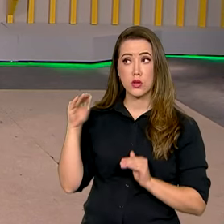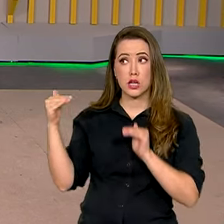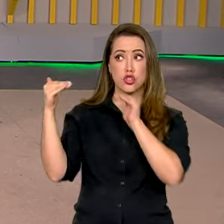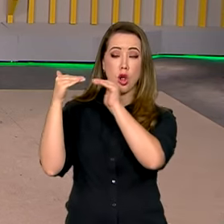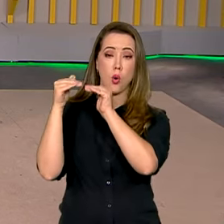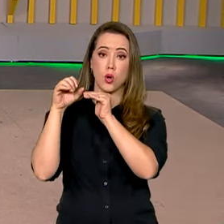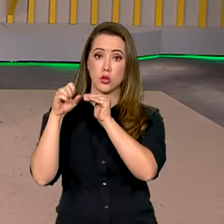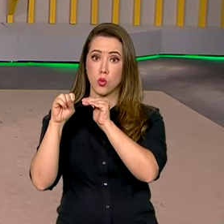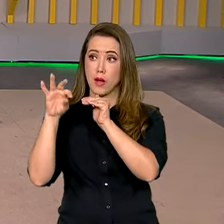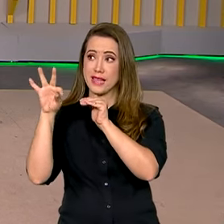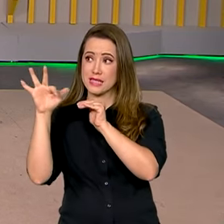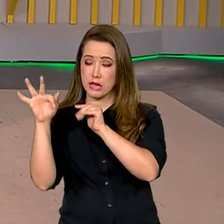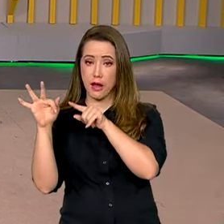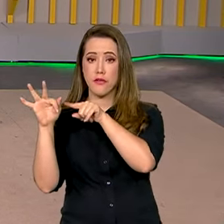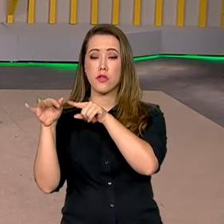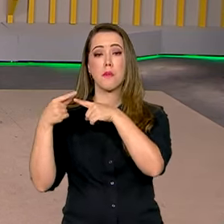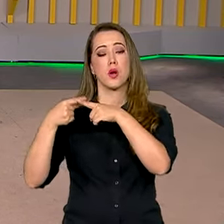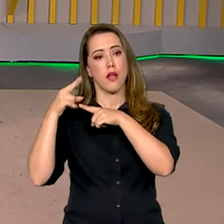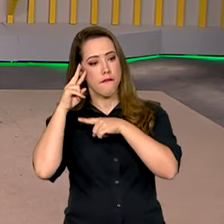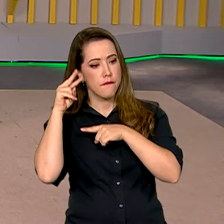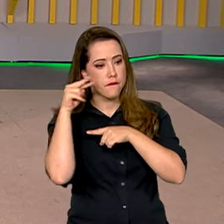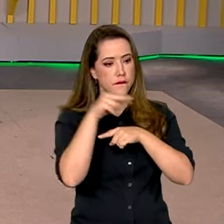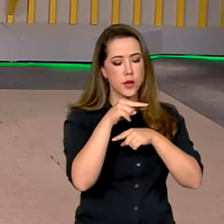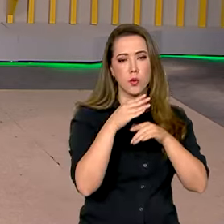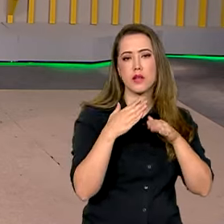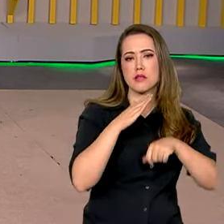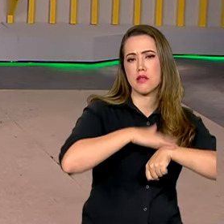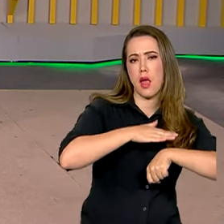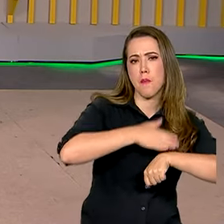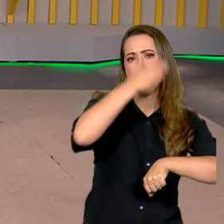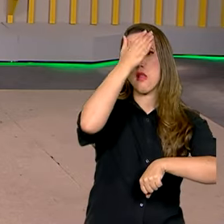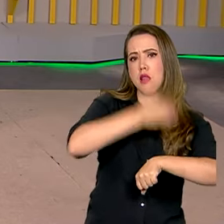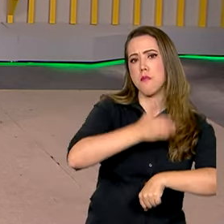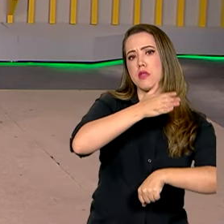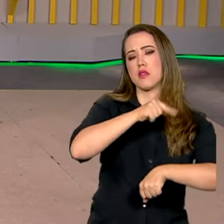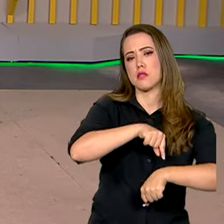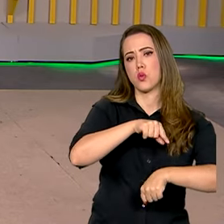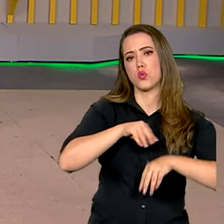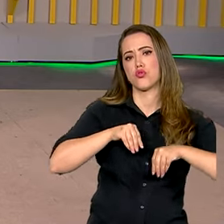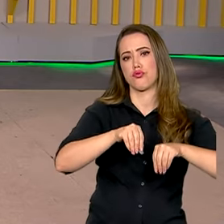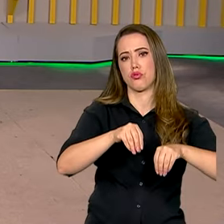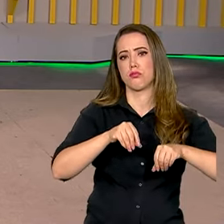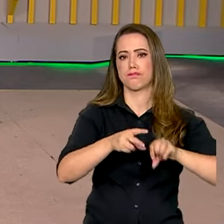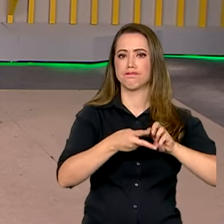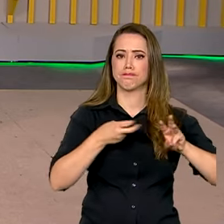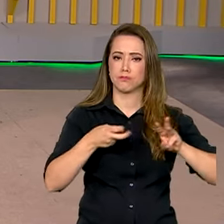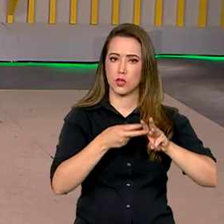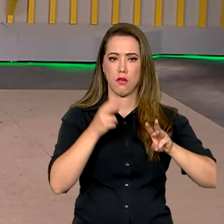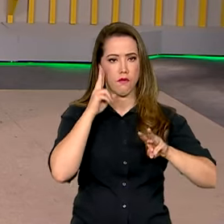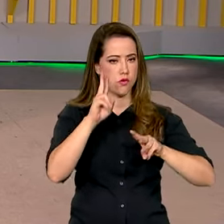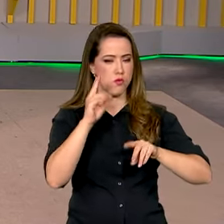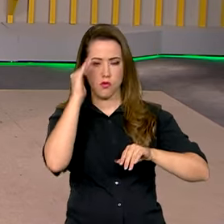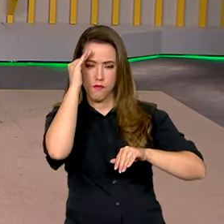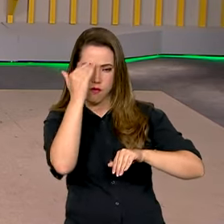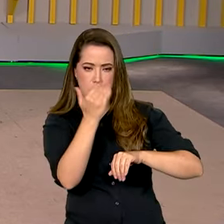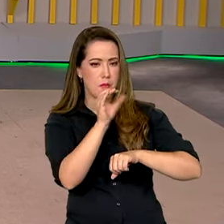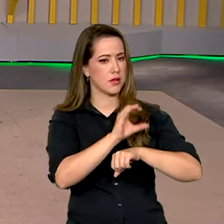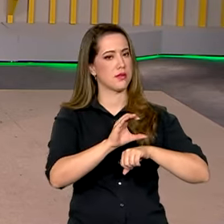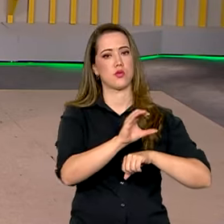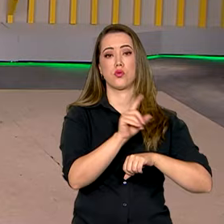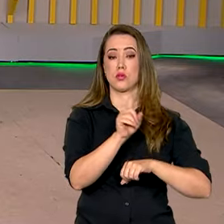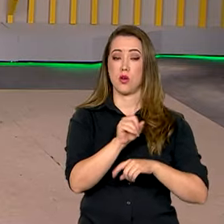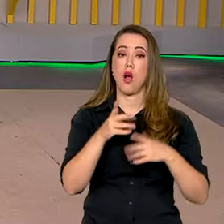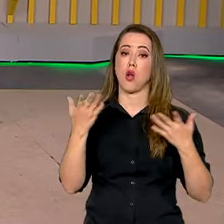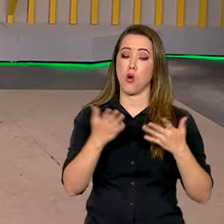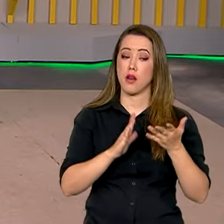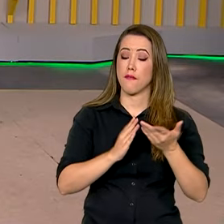Federal, que recentemente considerou essa limitação de tempo inconstitucional. Agora os vetos serão analisados pelo